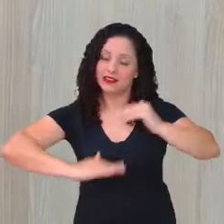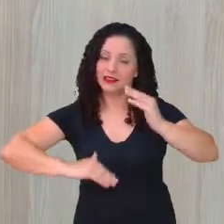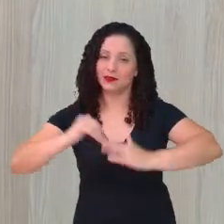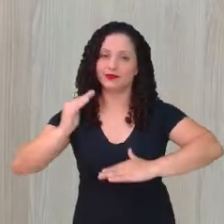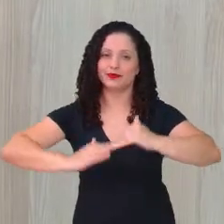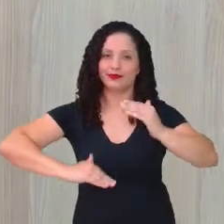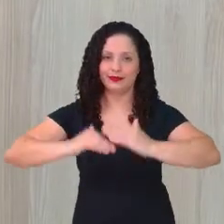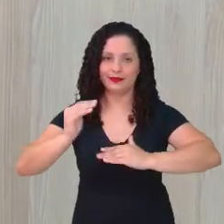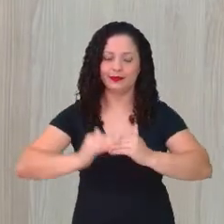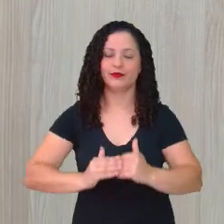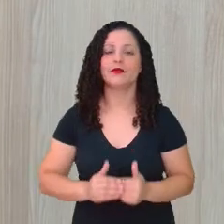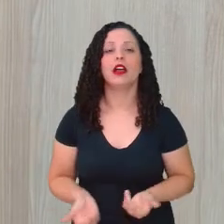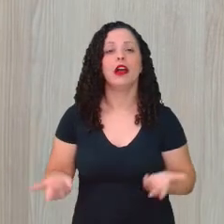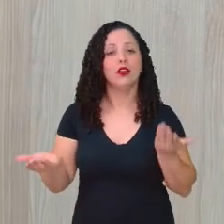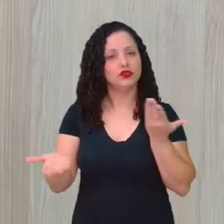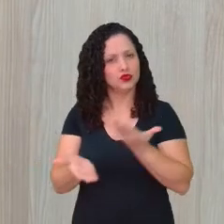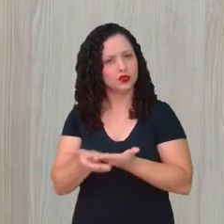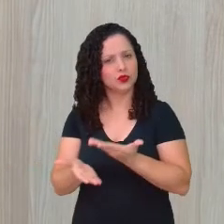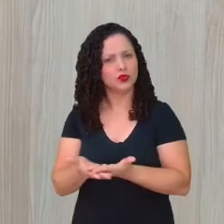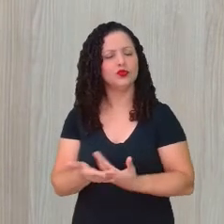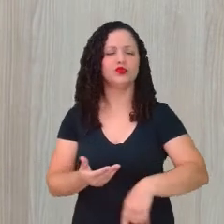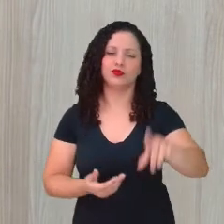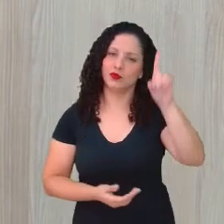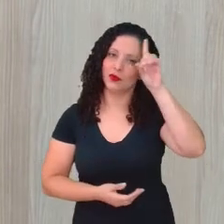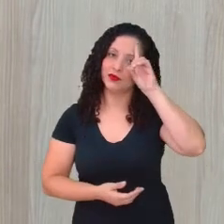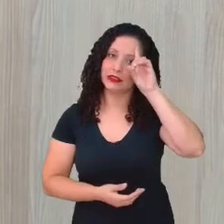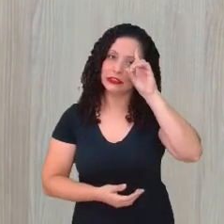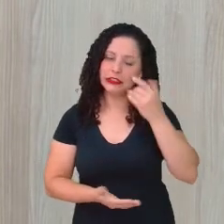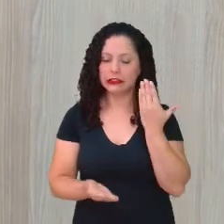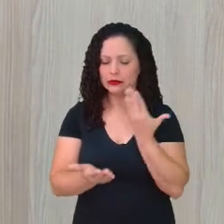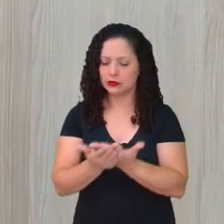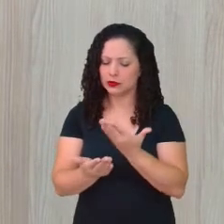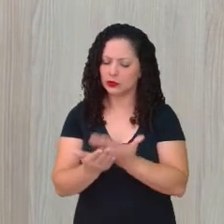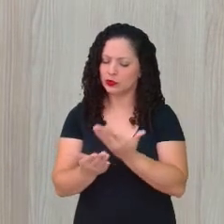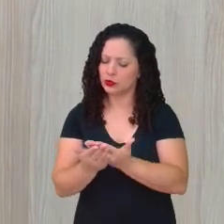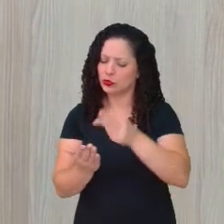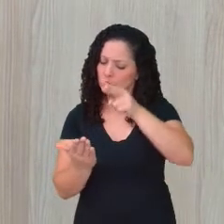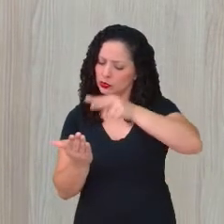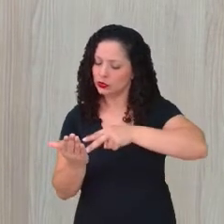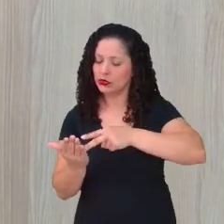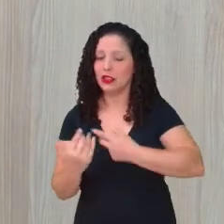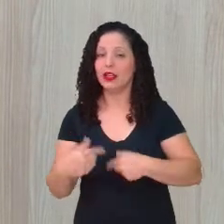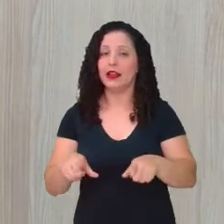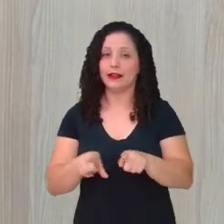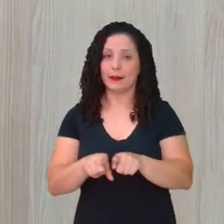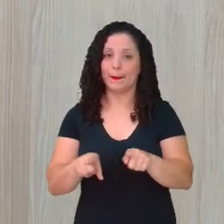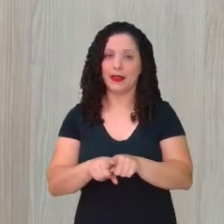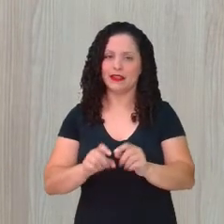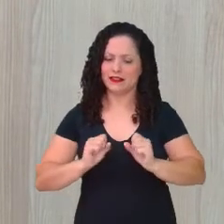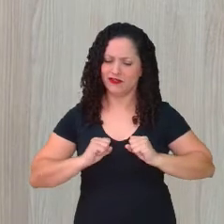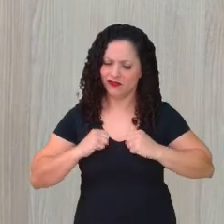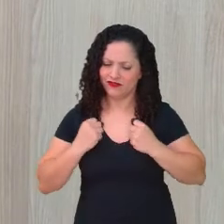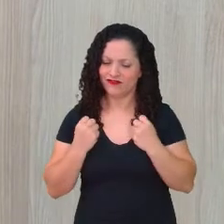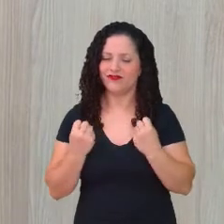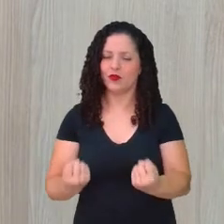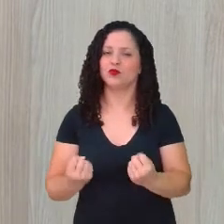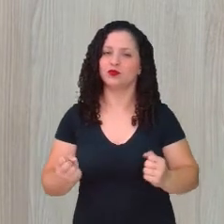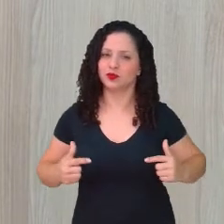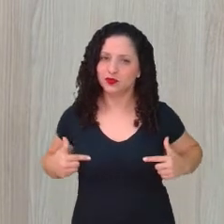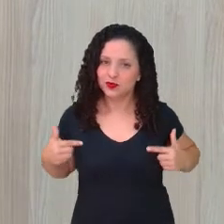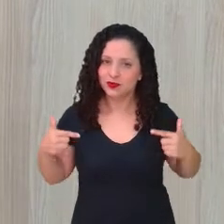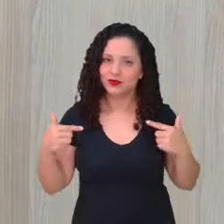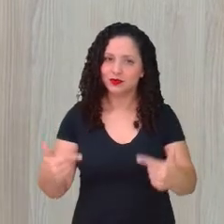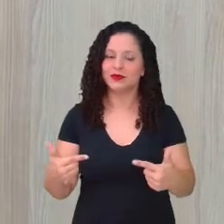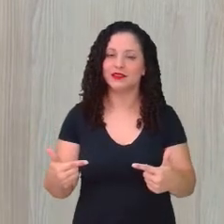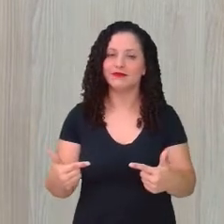Assim como os estudos precisam ser rotineiros. Isso. Ela fala muito sobre isso, sobre essa persistência. E